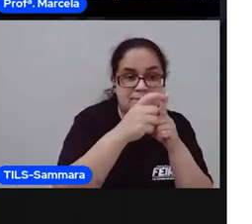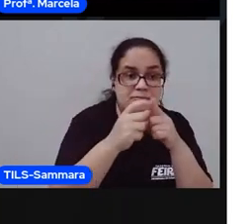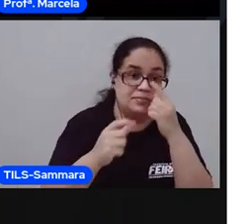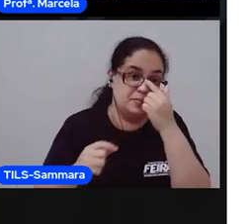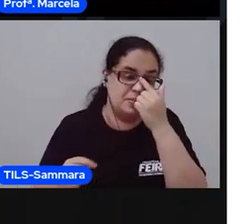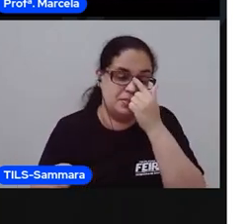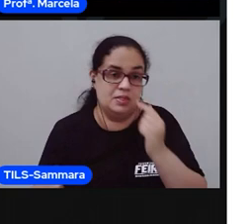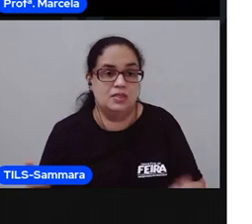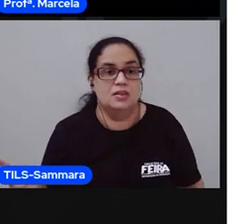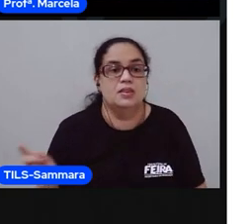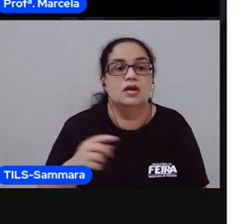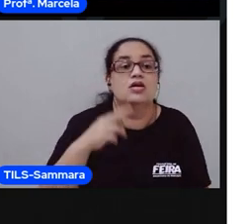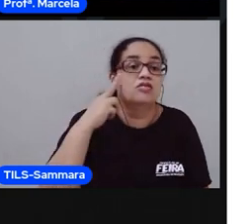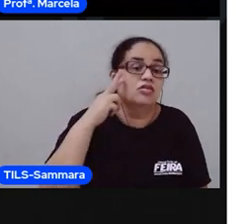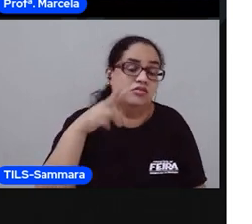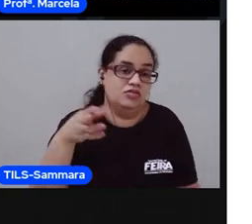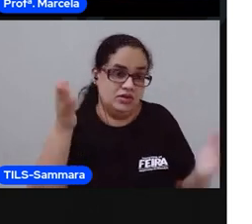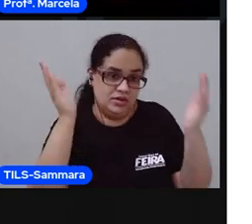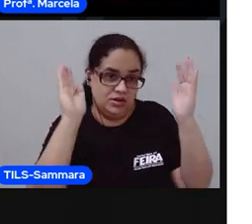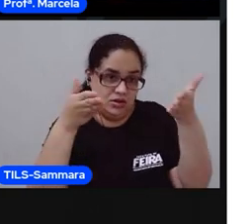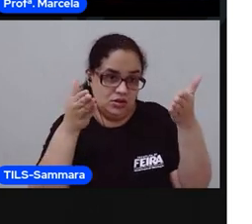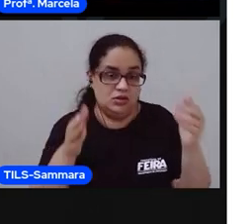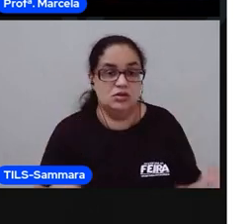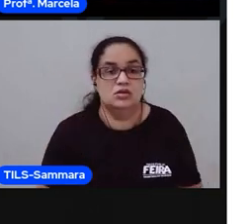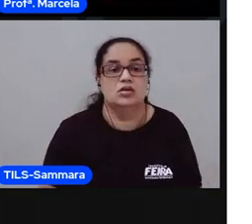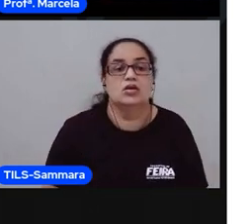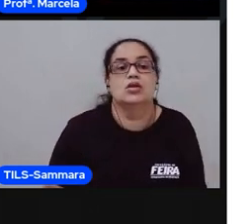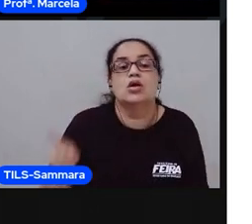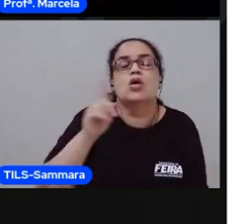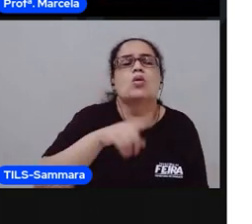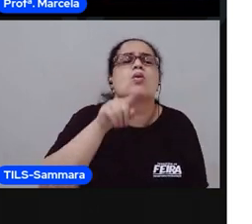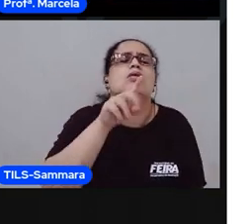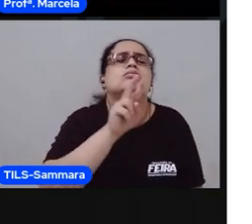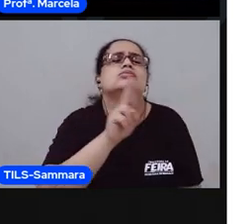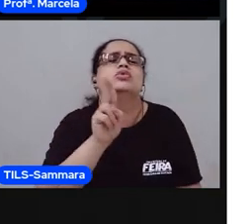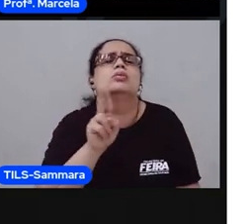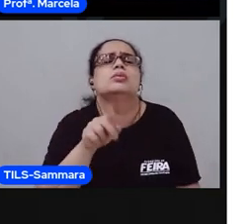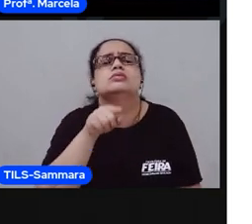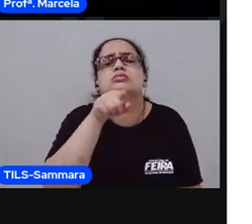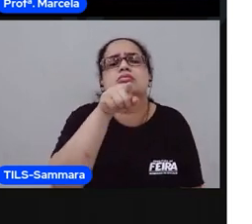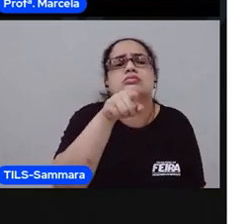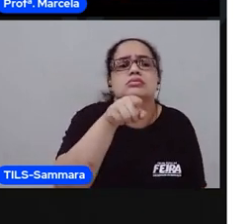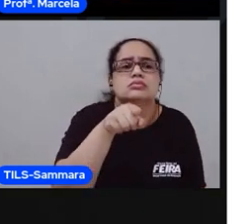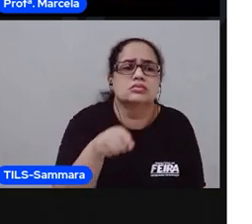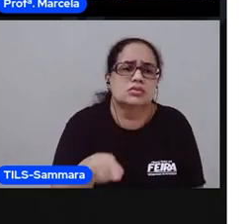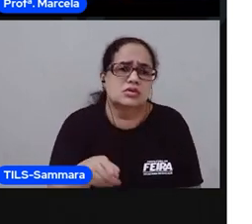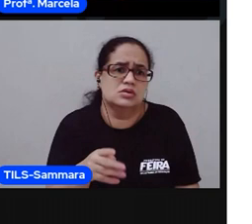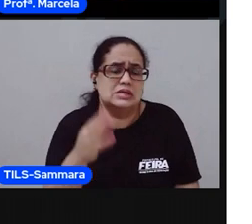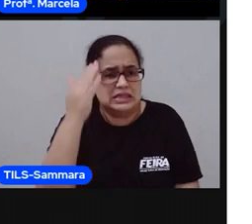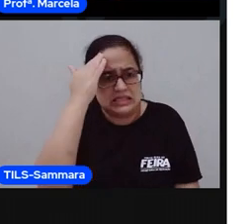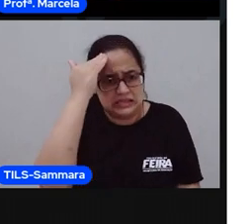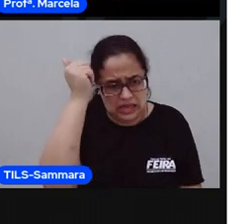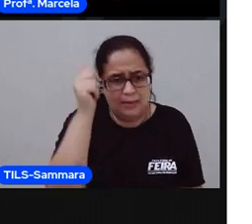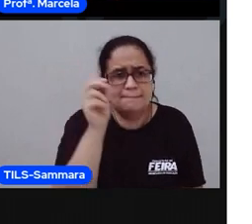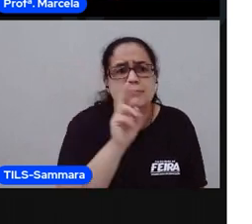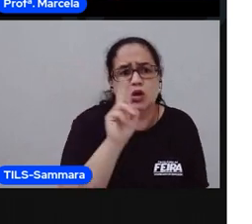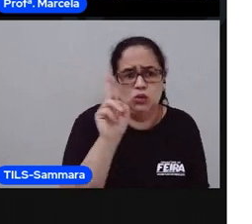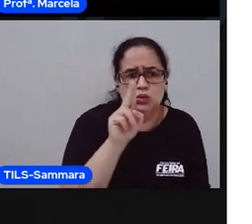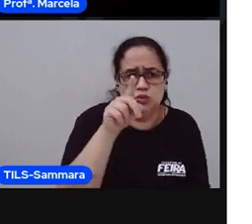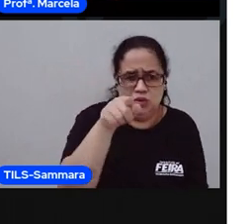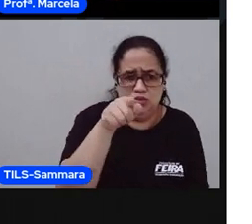É isso que a gente vai ver agora. Qual é o nome desse animalzinho aqui? Alguém sabe o nome desse animal?